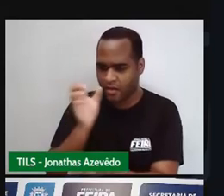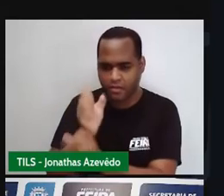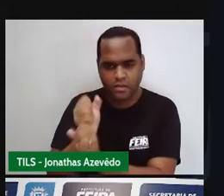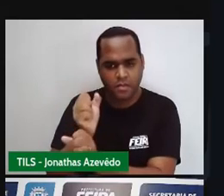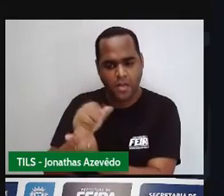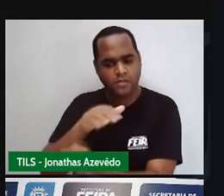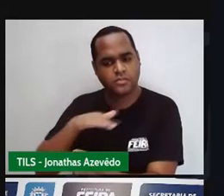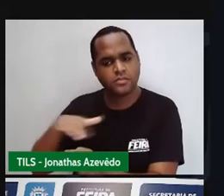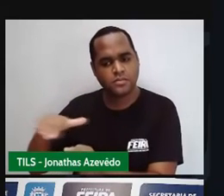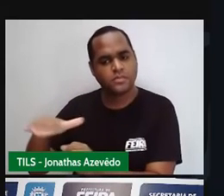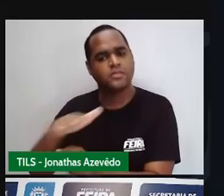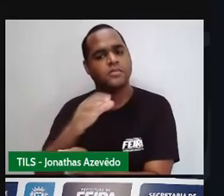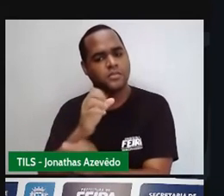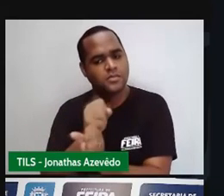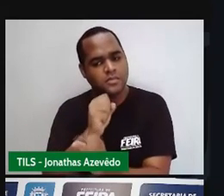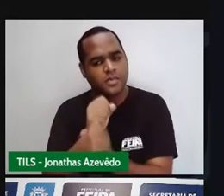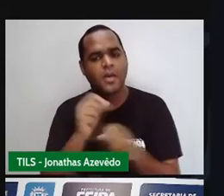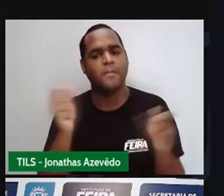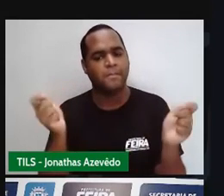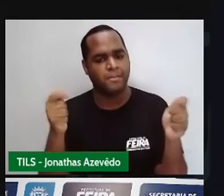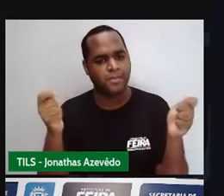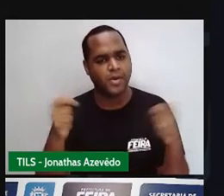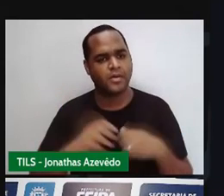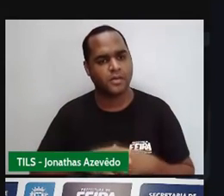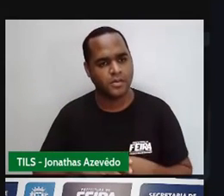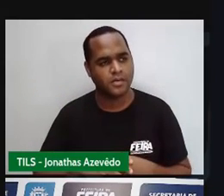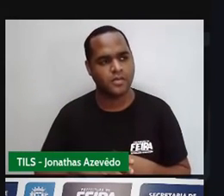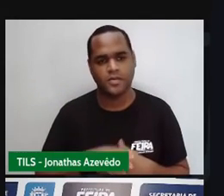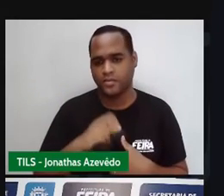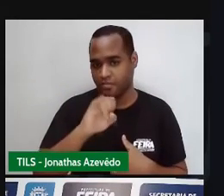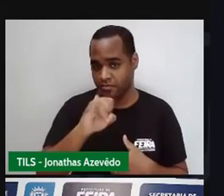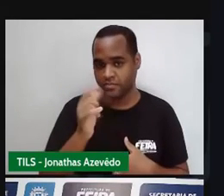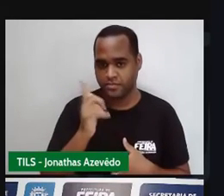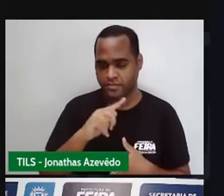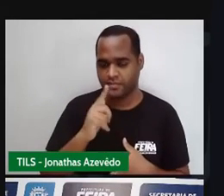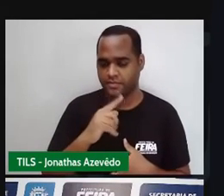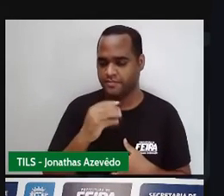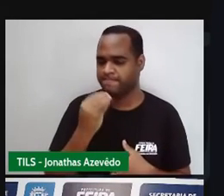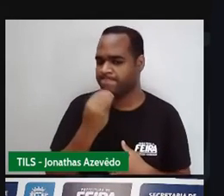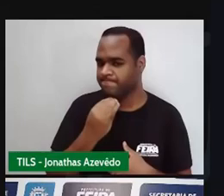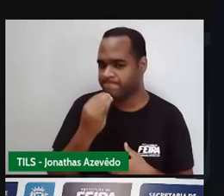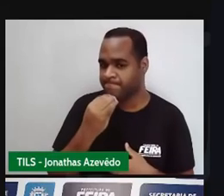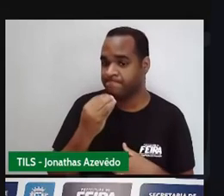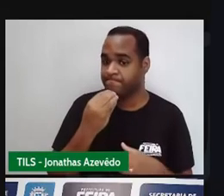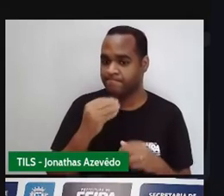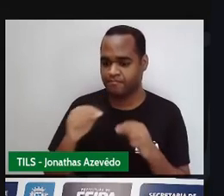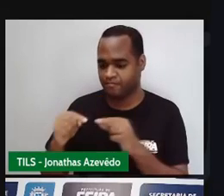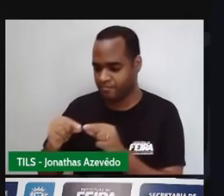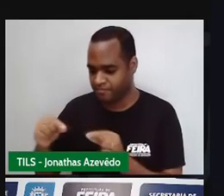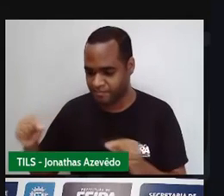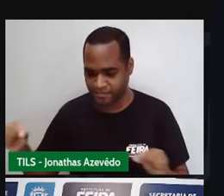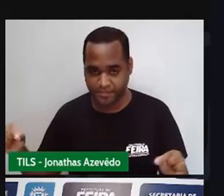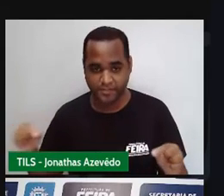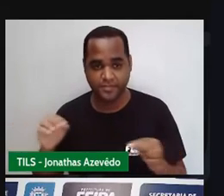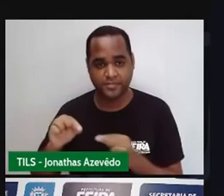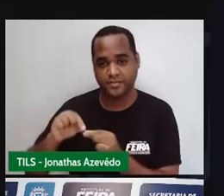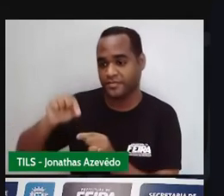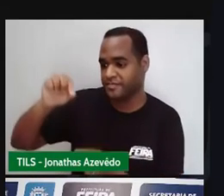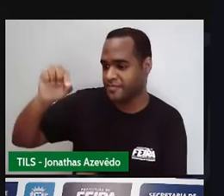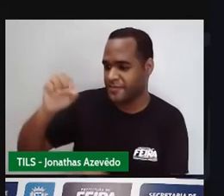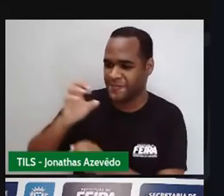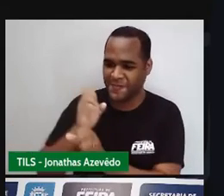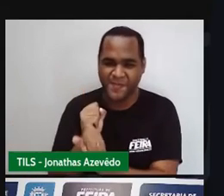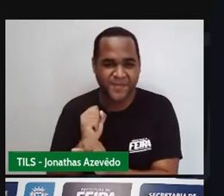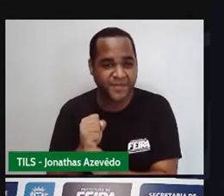área desse triângulo hein né e se você tiver oportunidade ainda de medir né a base e a altura pra